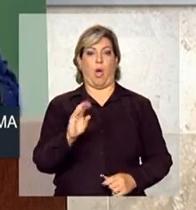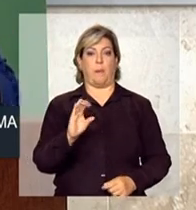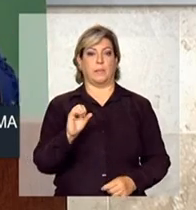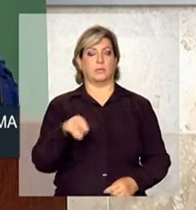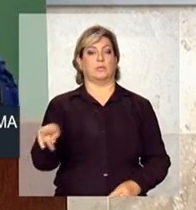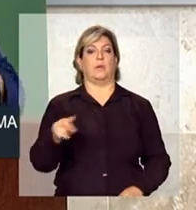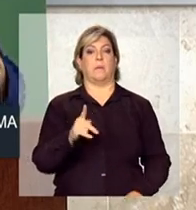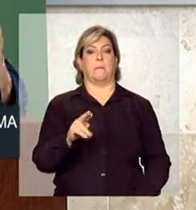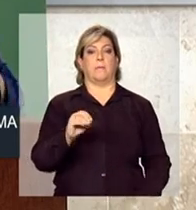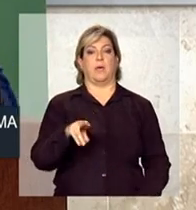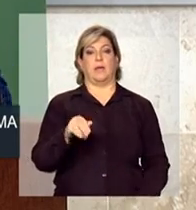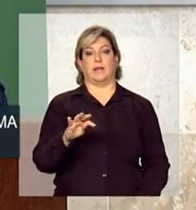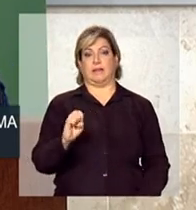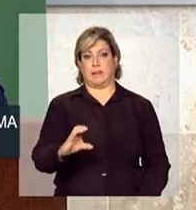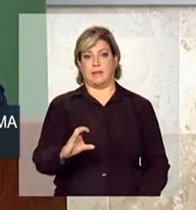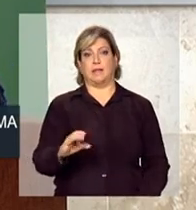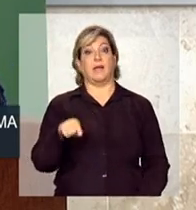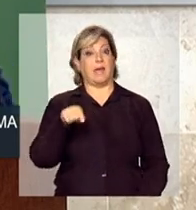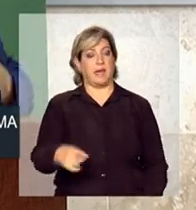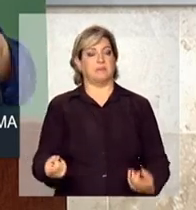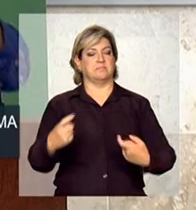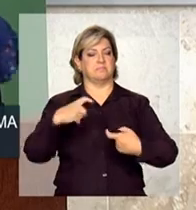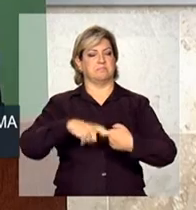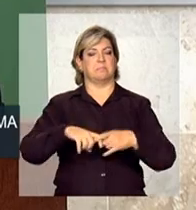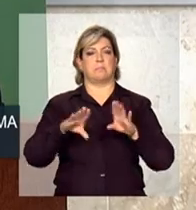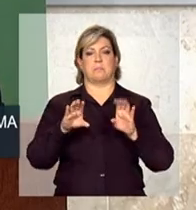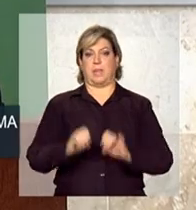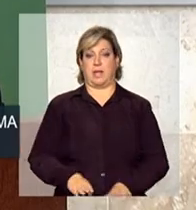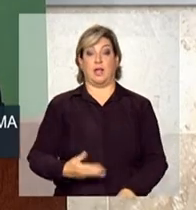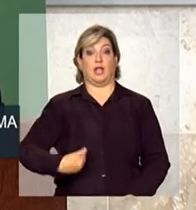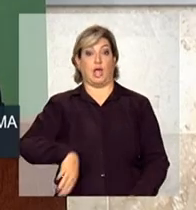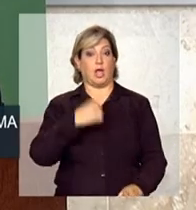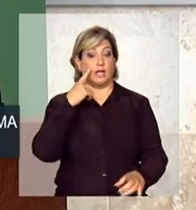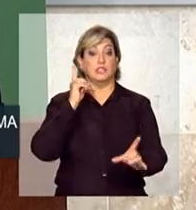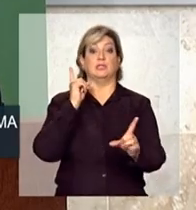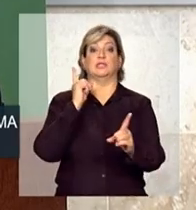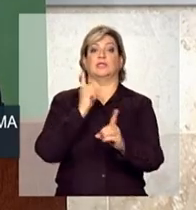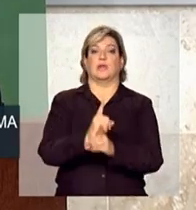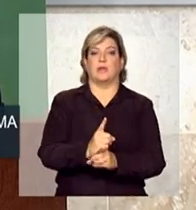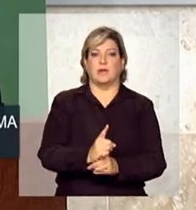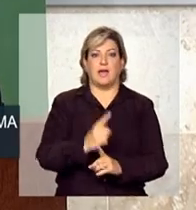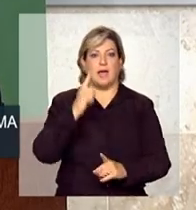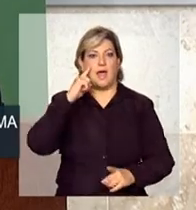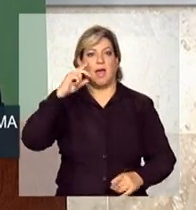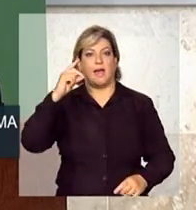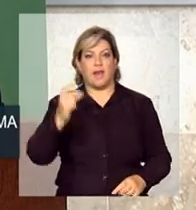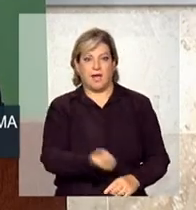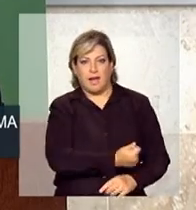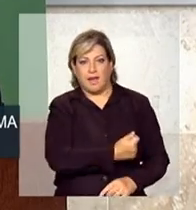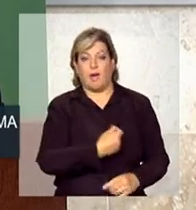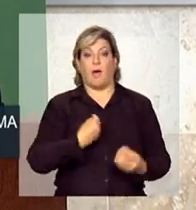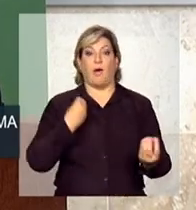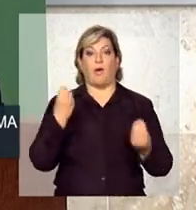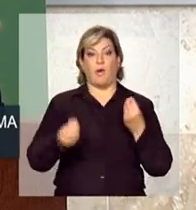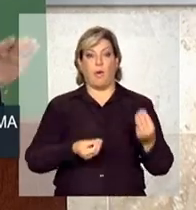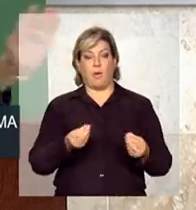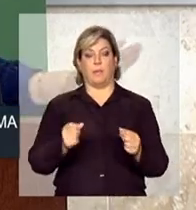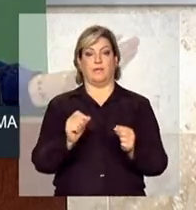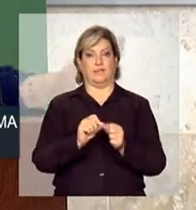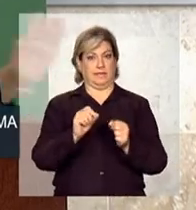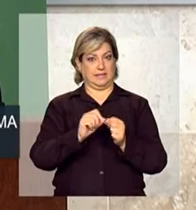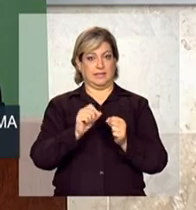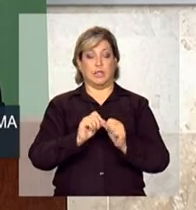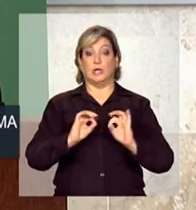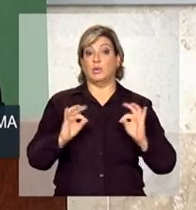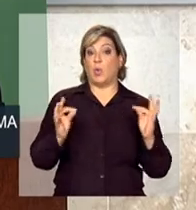é uma das parcerias mais bem-sucedidas. Nós descobrimos a forma de construir todas